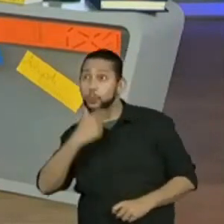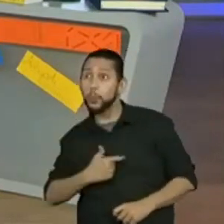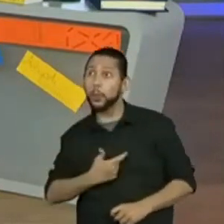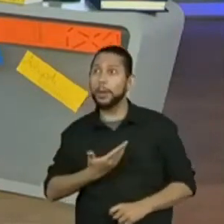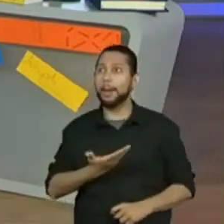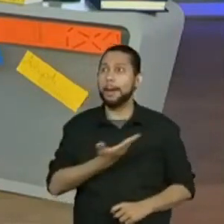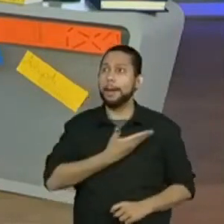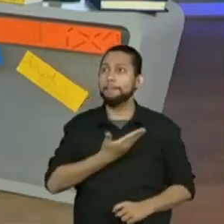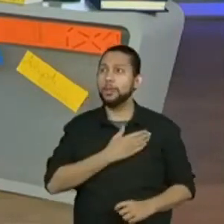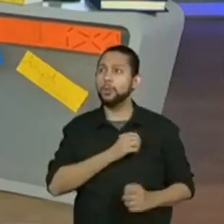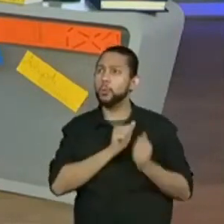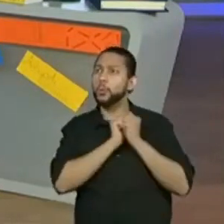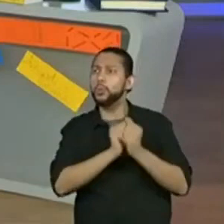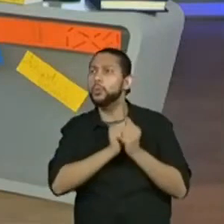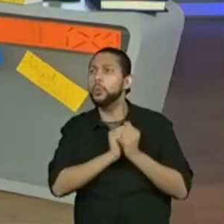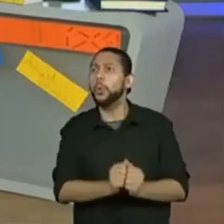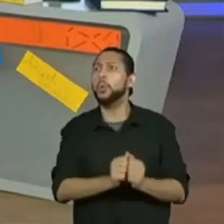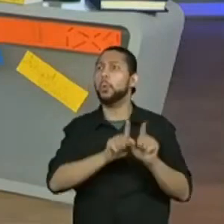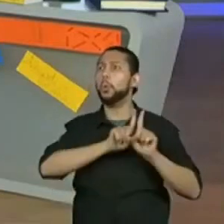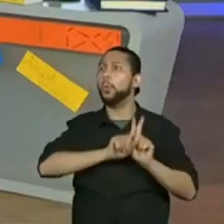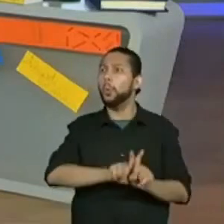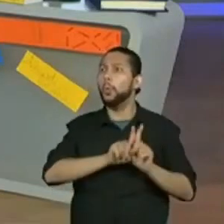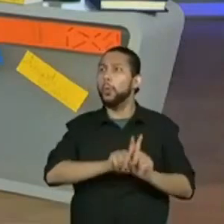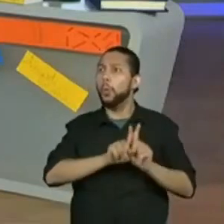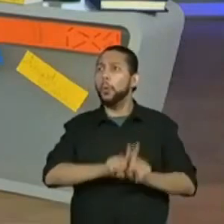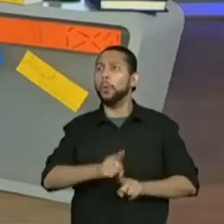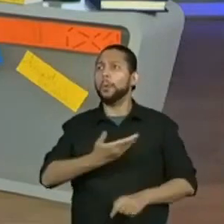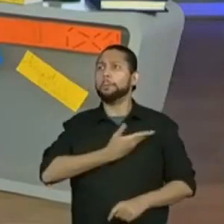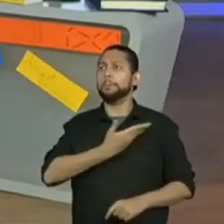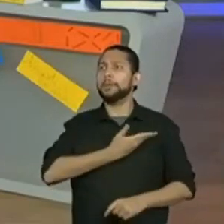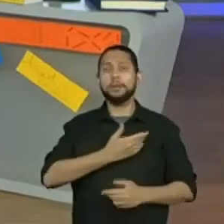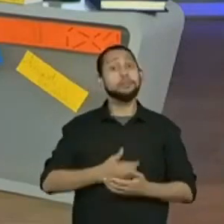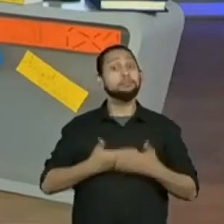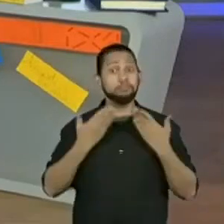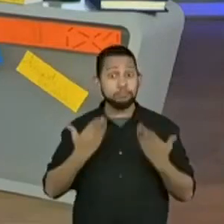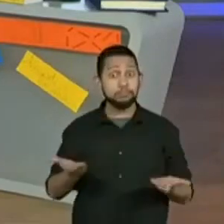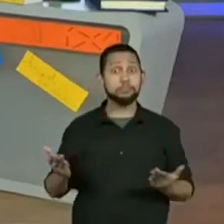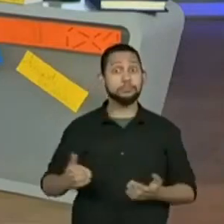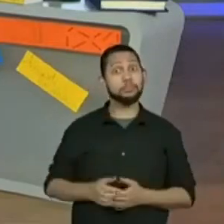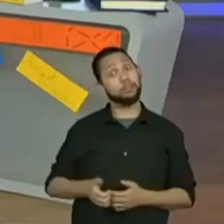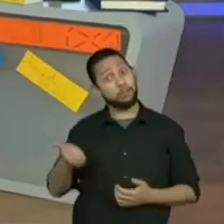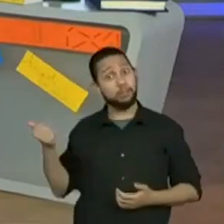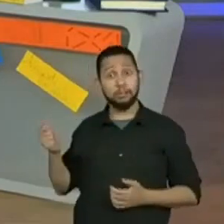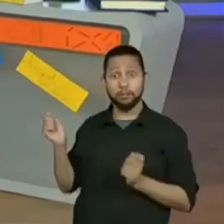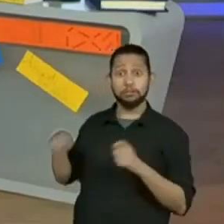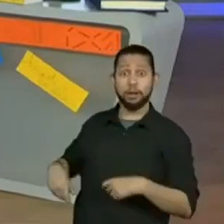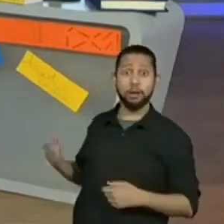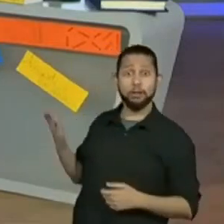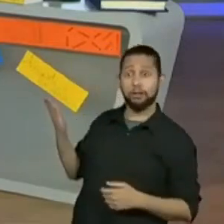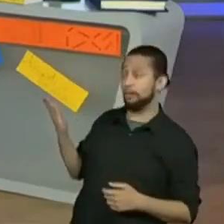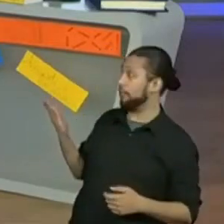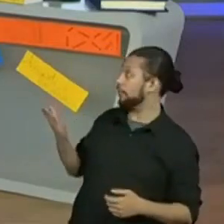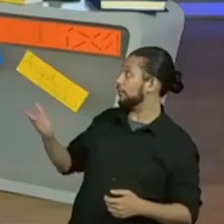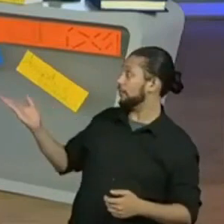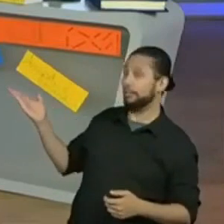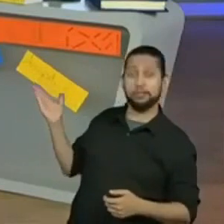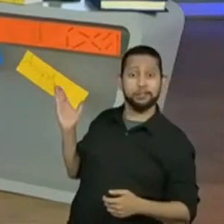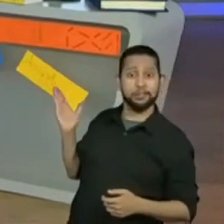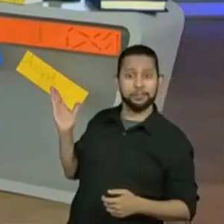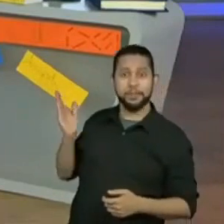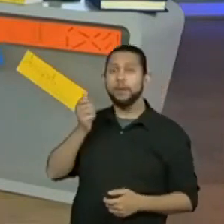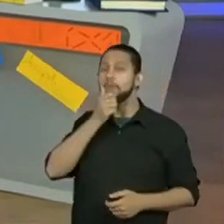vocês já tiveram várias sugestões, ótimo. Isso quer dizer que aqui também é possível. E aí eu gostaria de